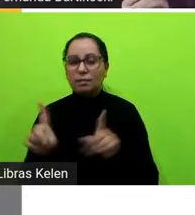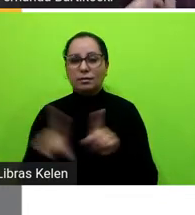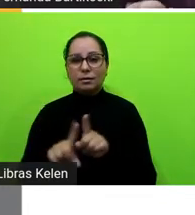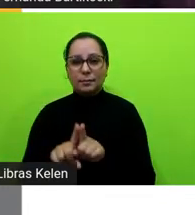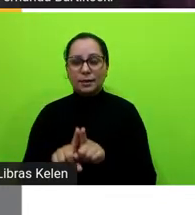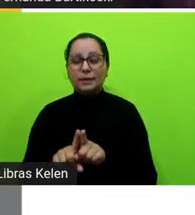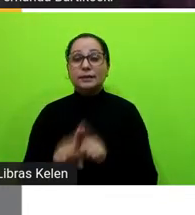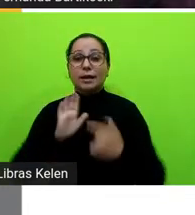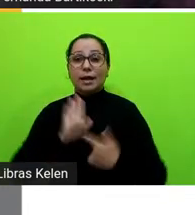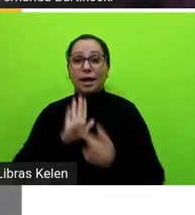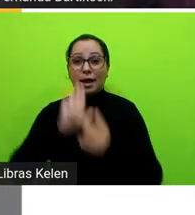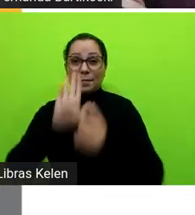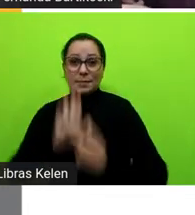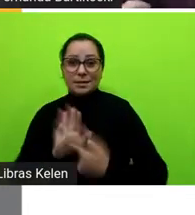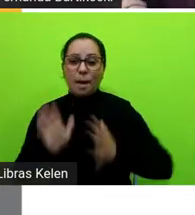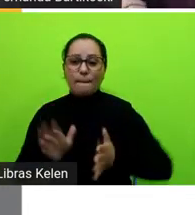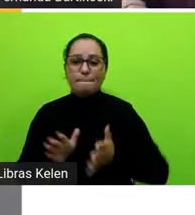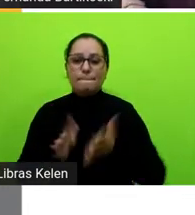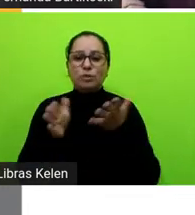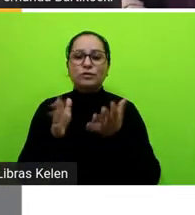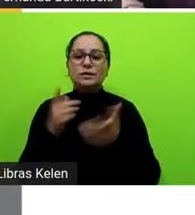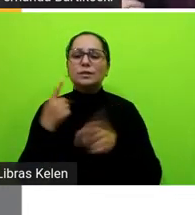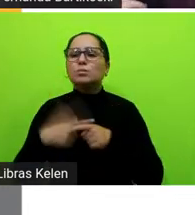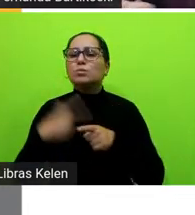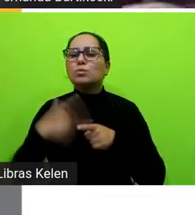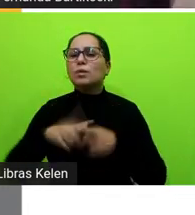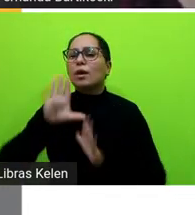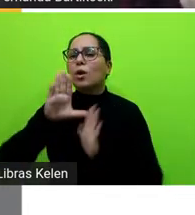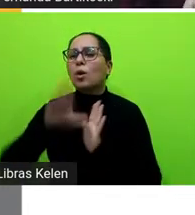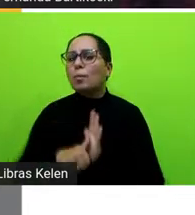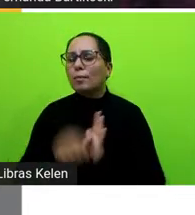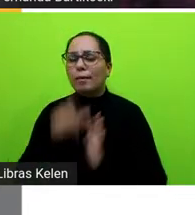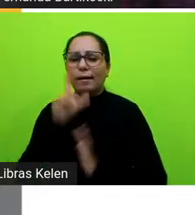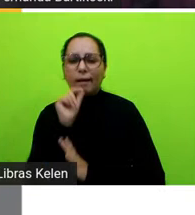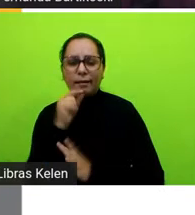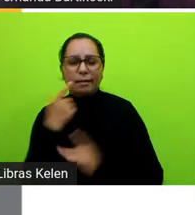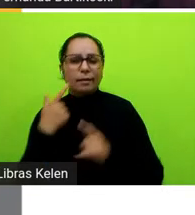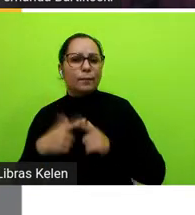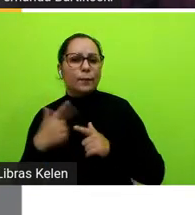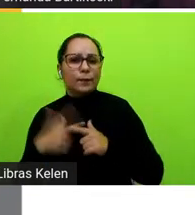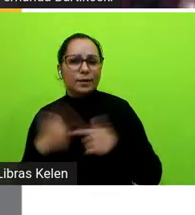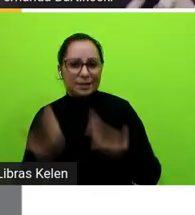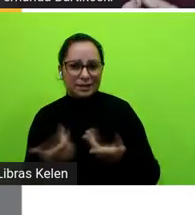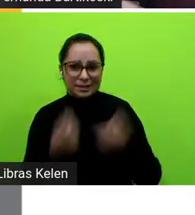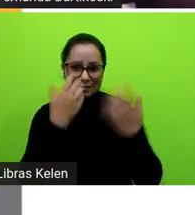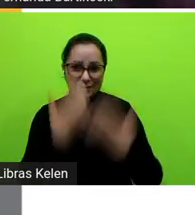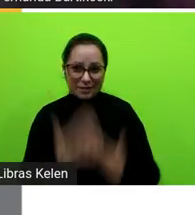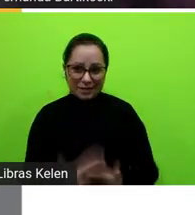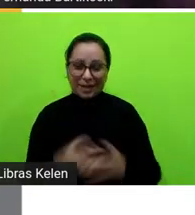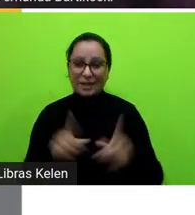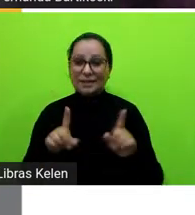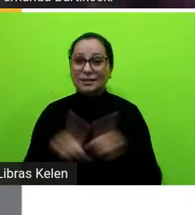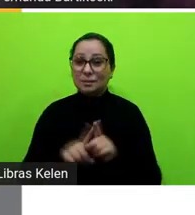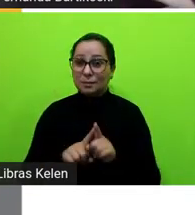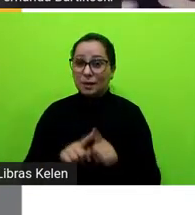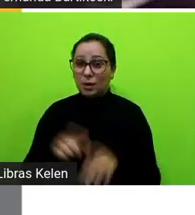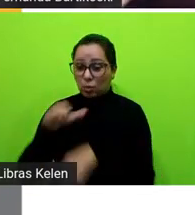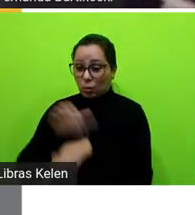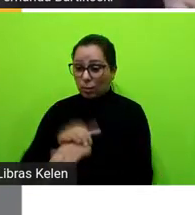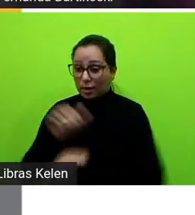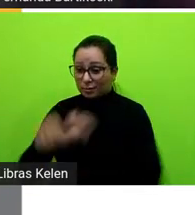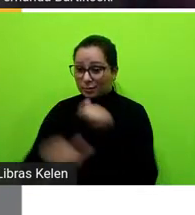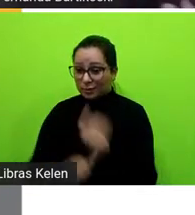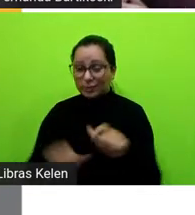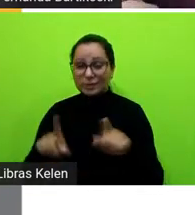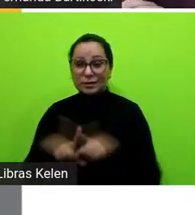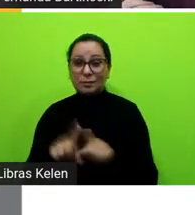apresentaram a motivação para o crime porque as galinhas foram roubadas então se mudou o culpado necessariamente então a gente tem que